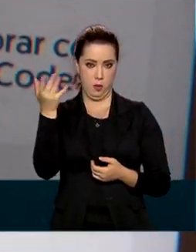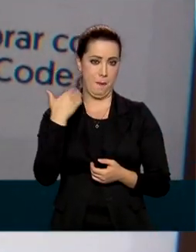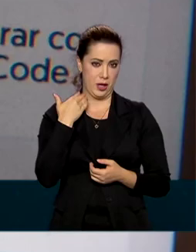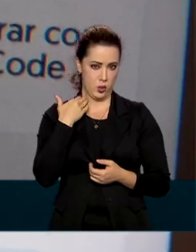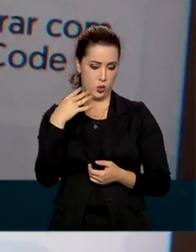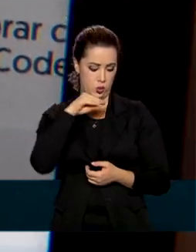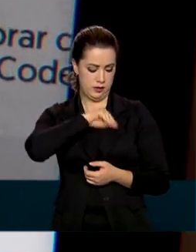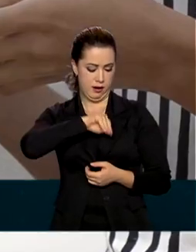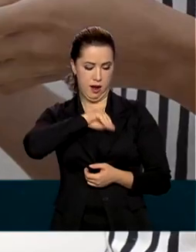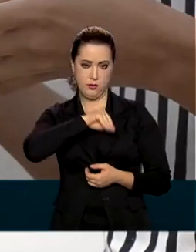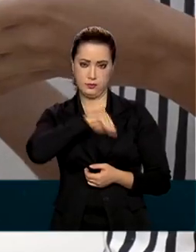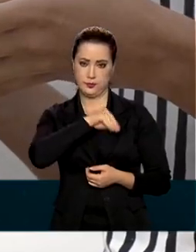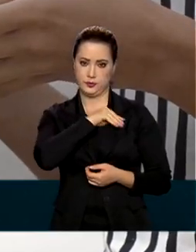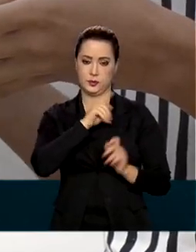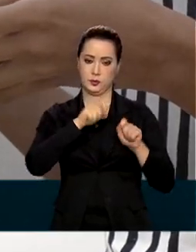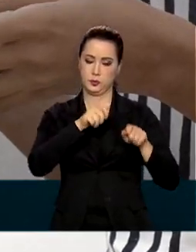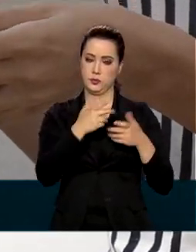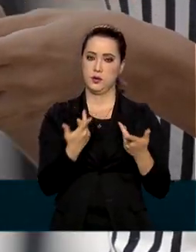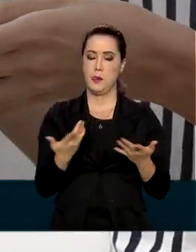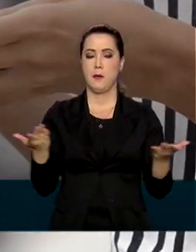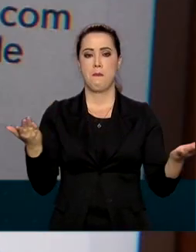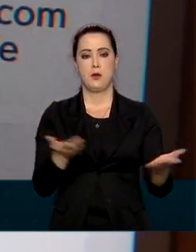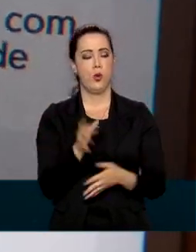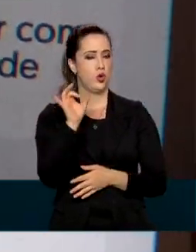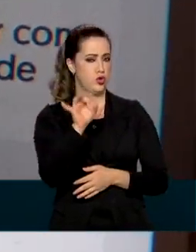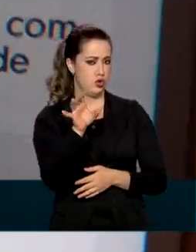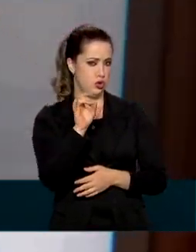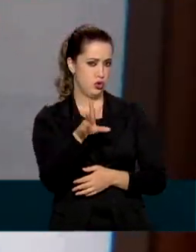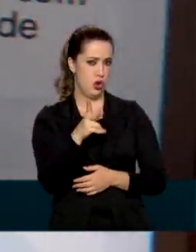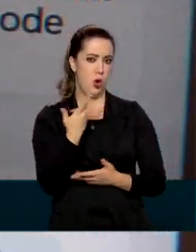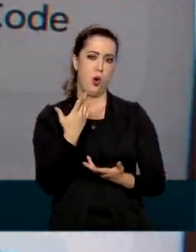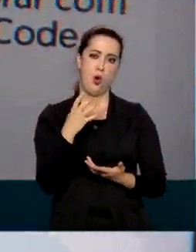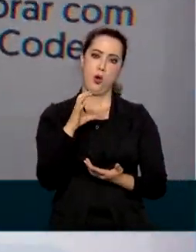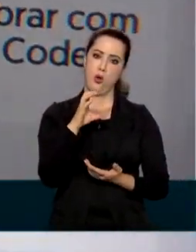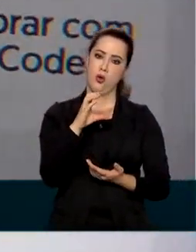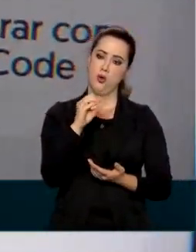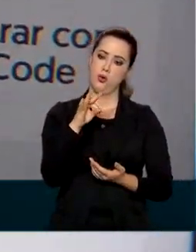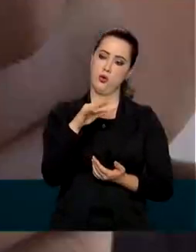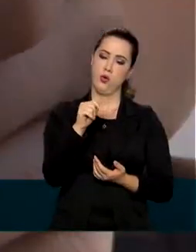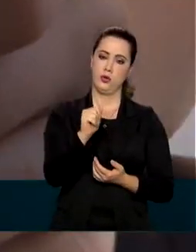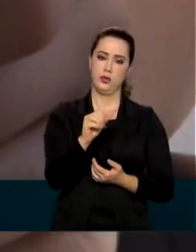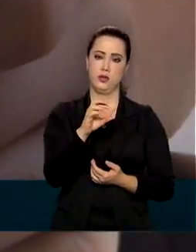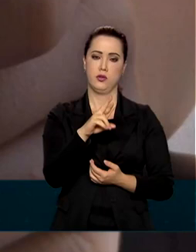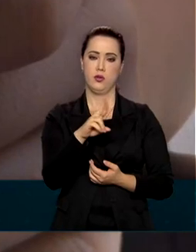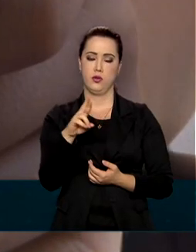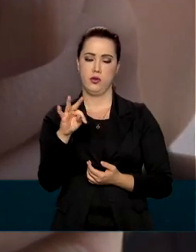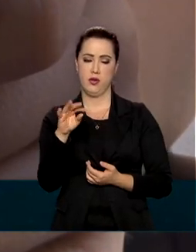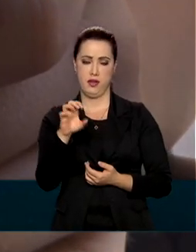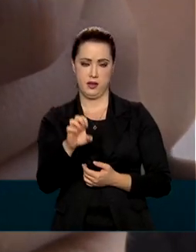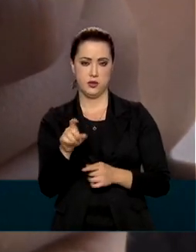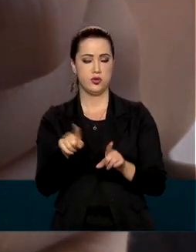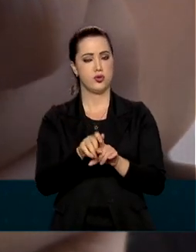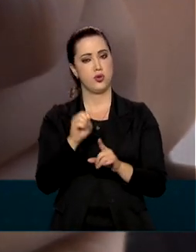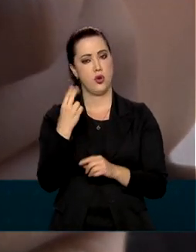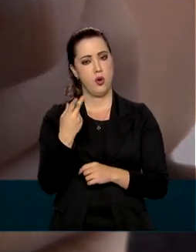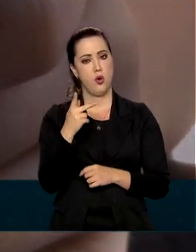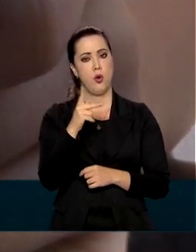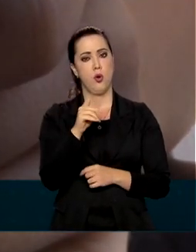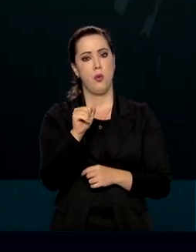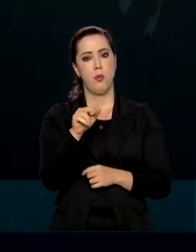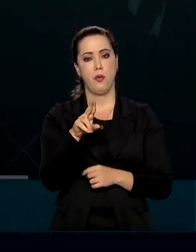Atualmente, essa funcionalidade só está presente em contas correntes e poupanças. Também será possível realizar pagamentos por